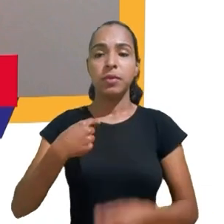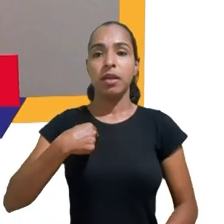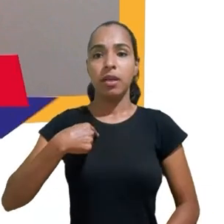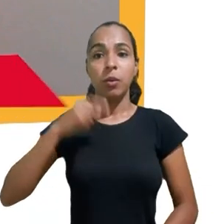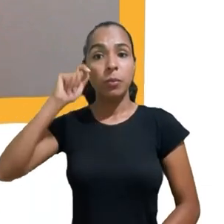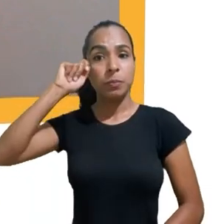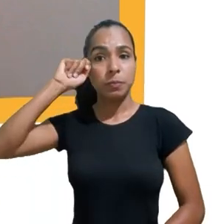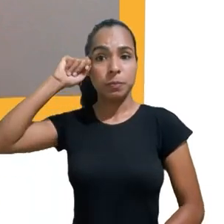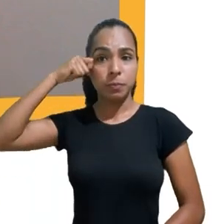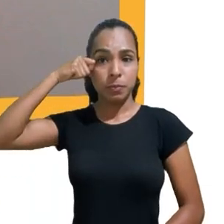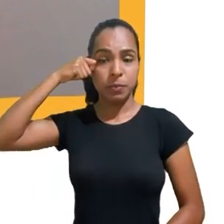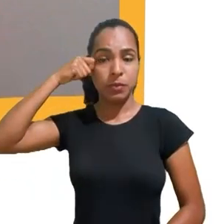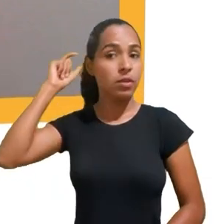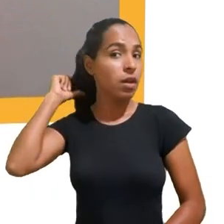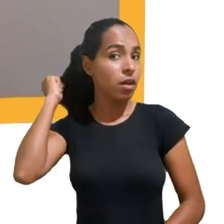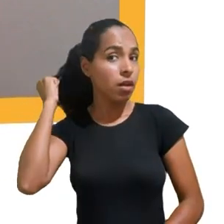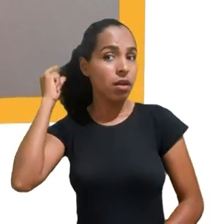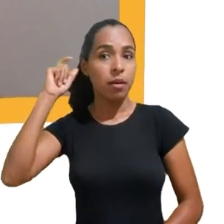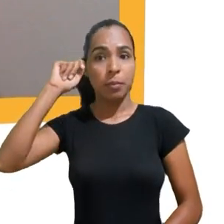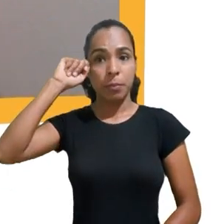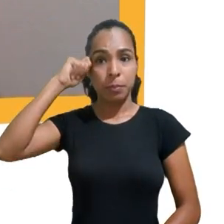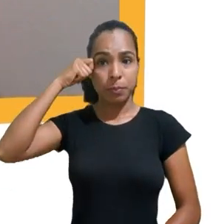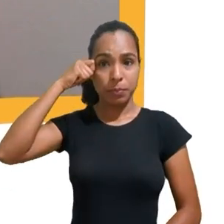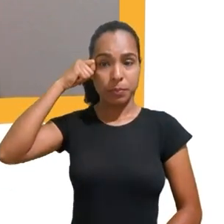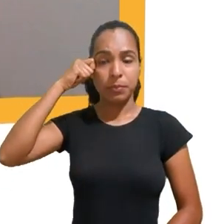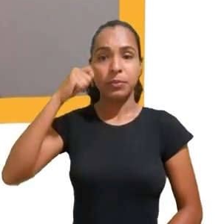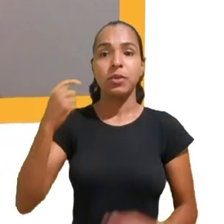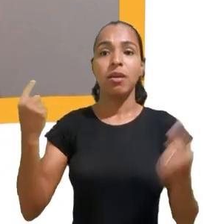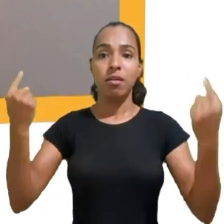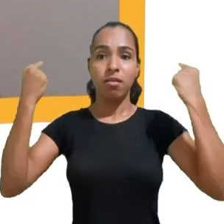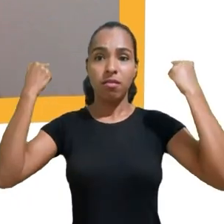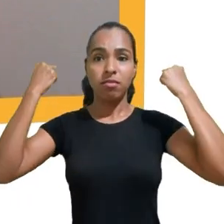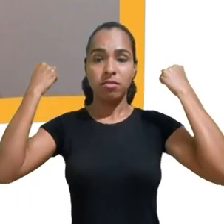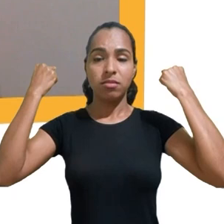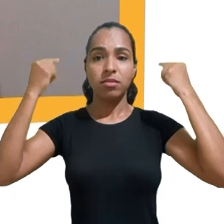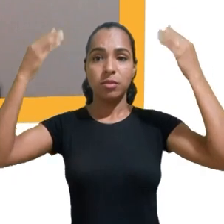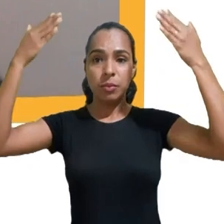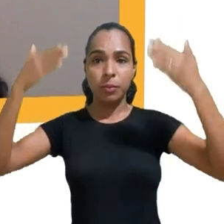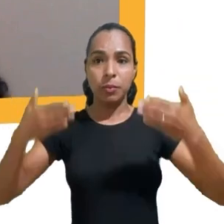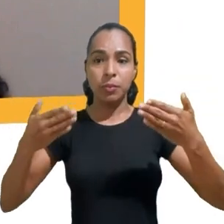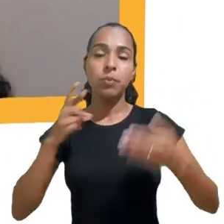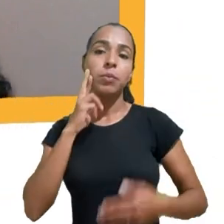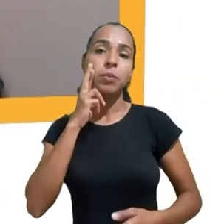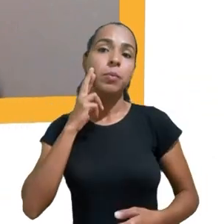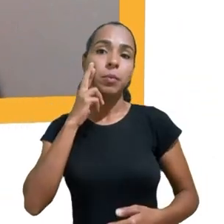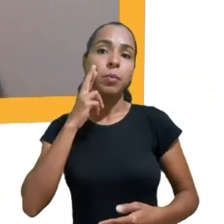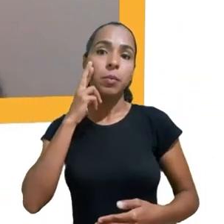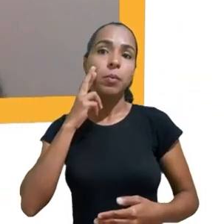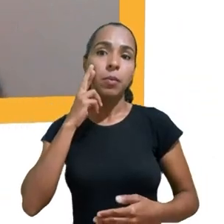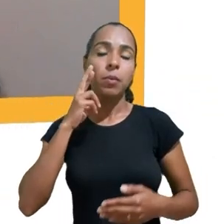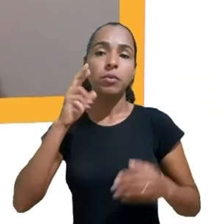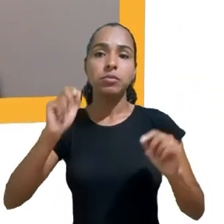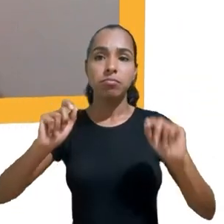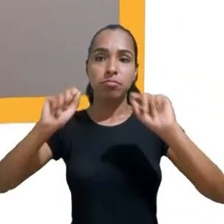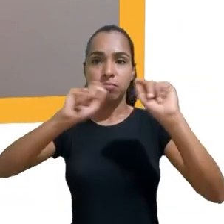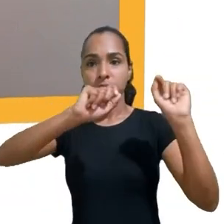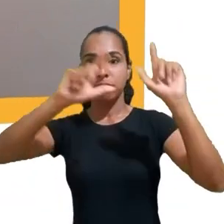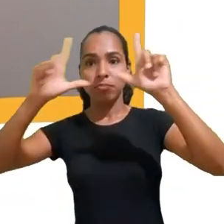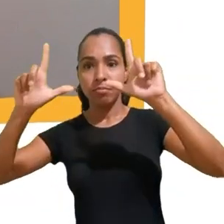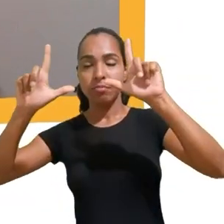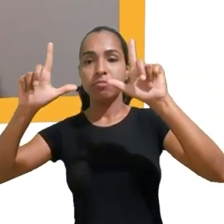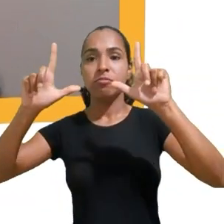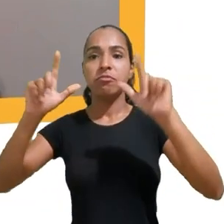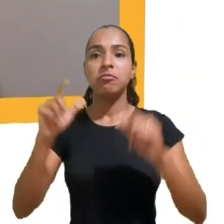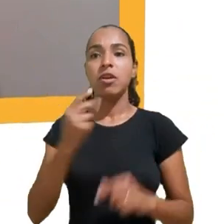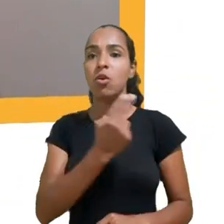e atrás de mim tem uma parede rosa com um banner com o meu nome e algumas fotos. E tem um boné amarelo